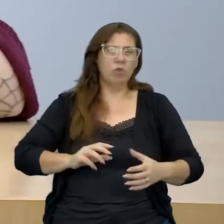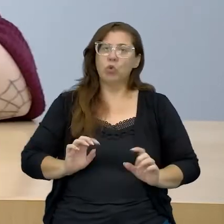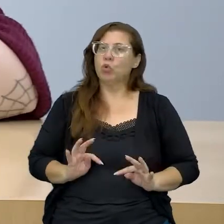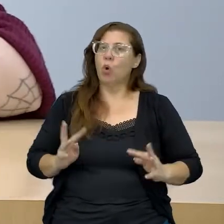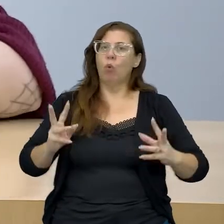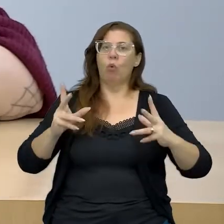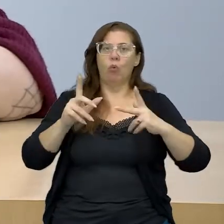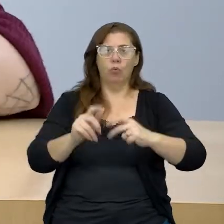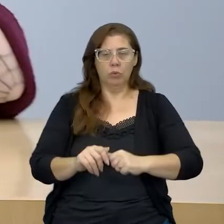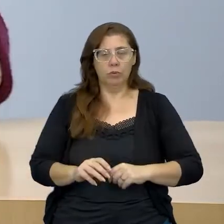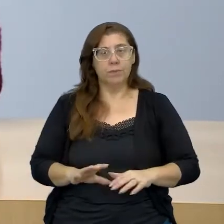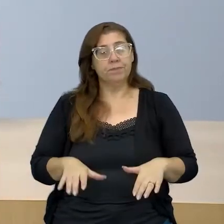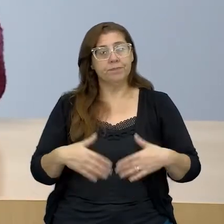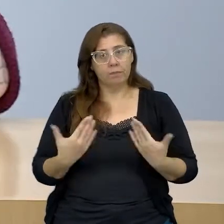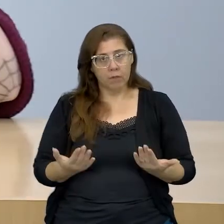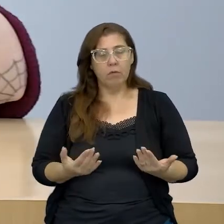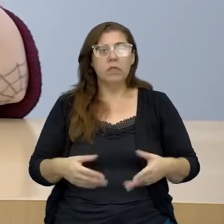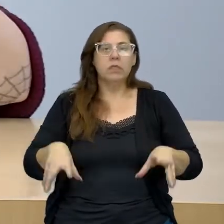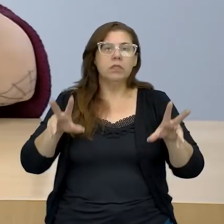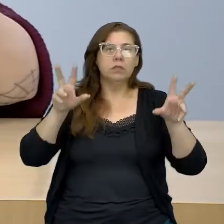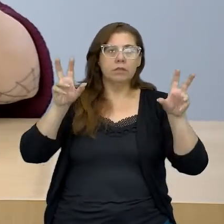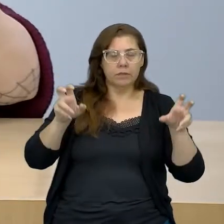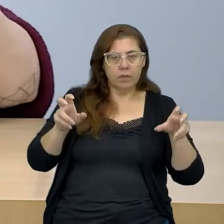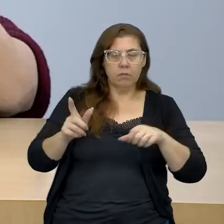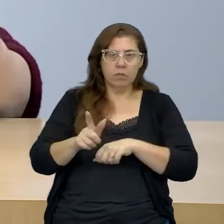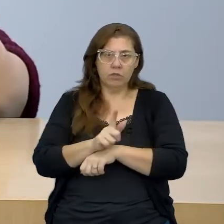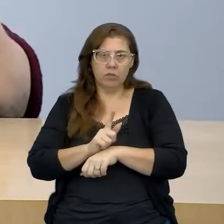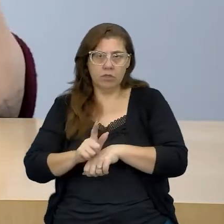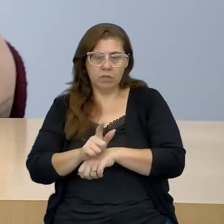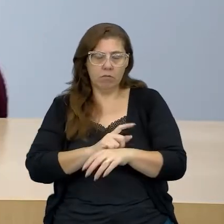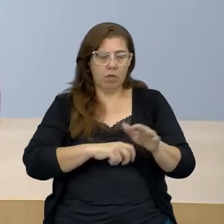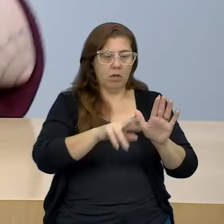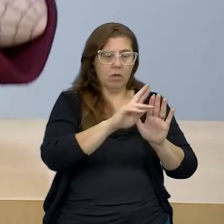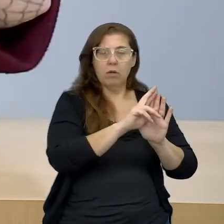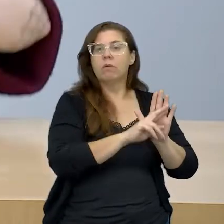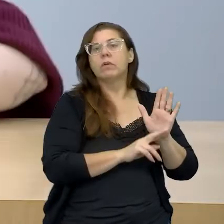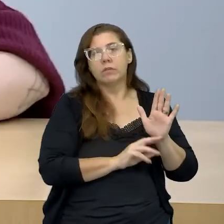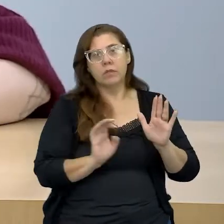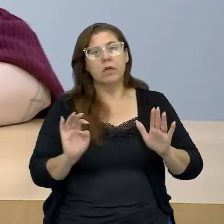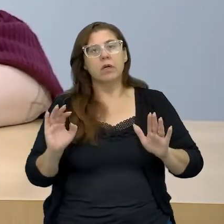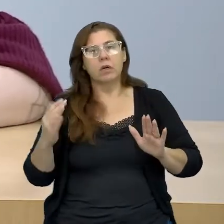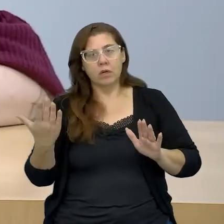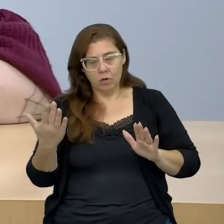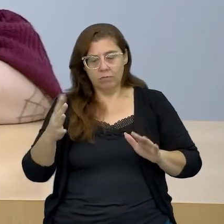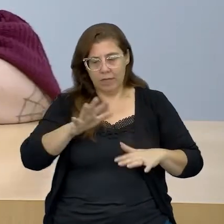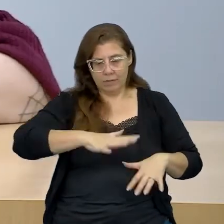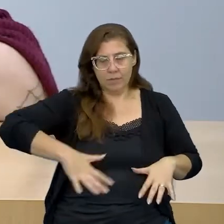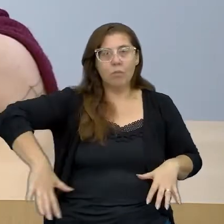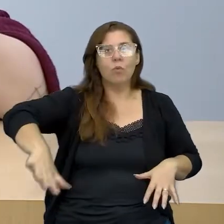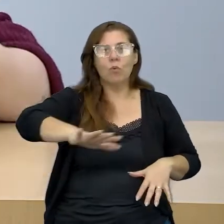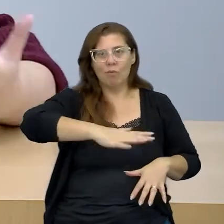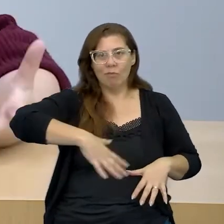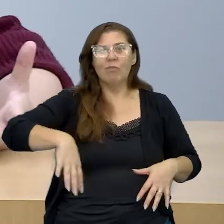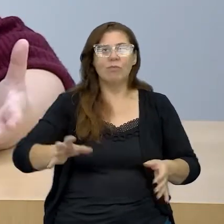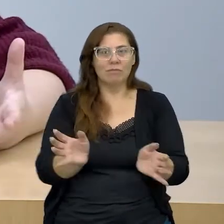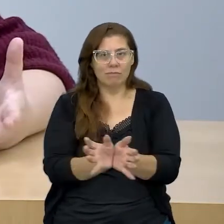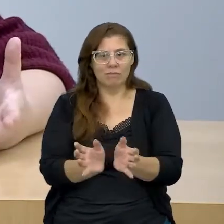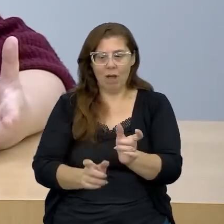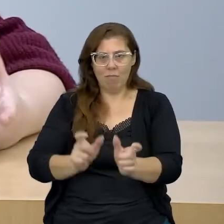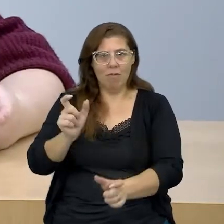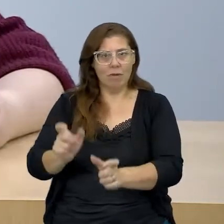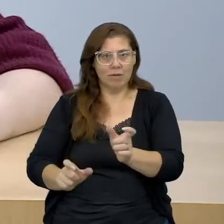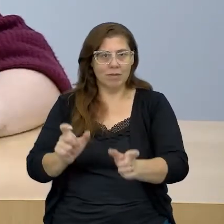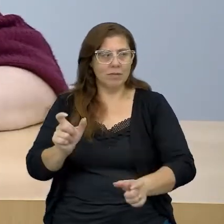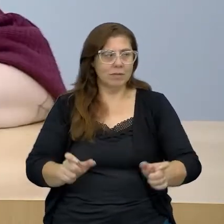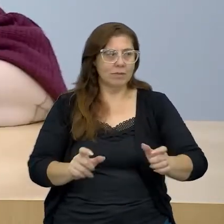então são essas tecnologias de gestão e regulamentação que se aplicam sobre o corpo-espécie, ou seja, sobre a população,